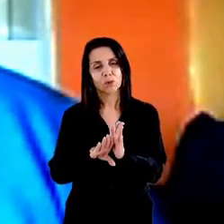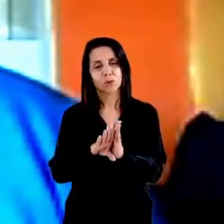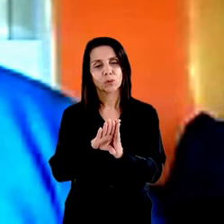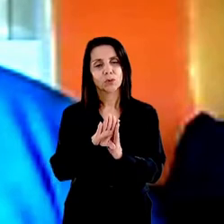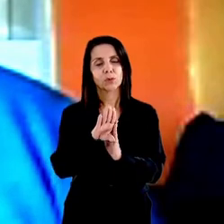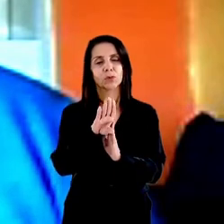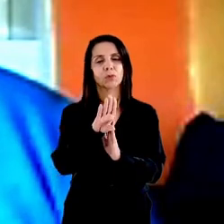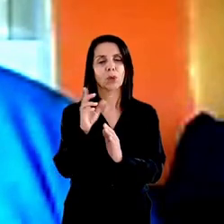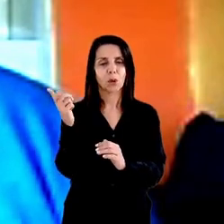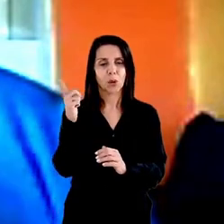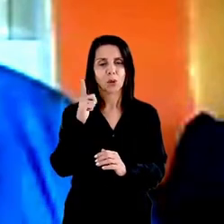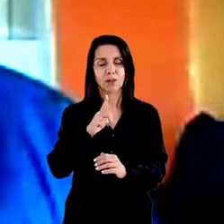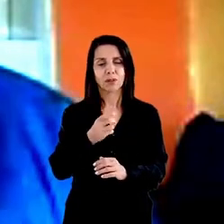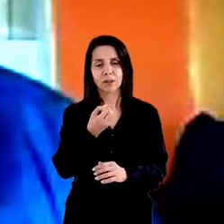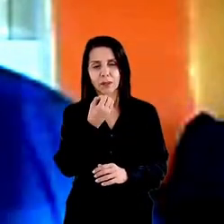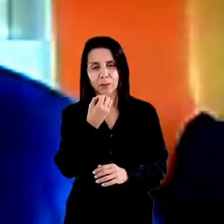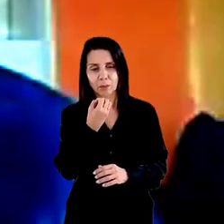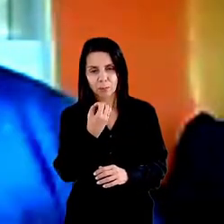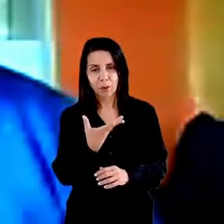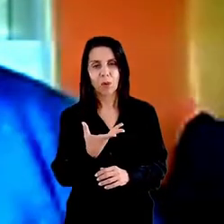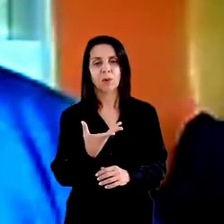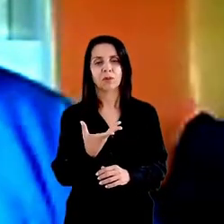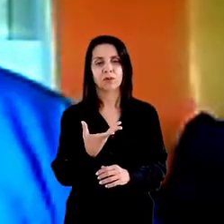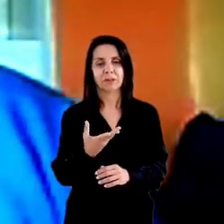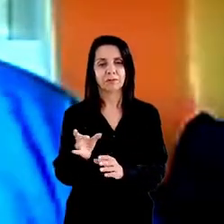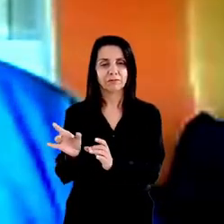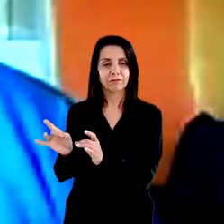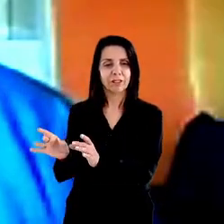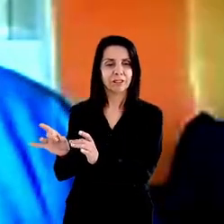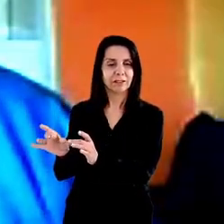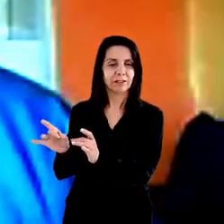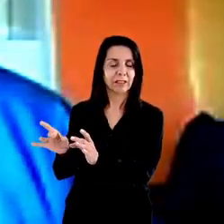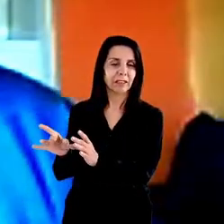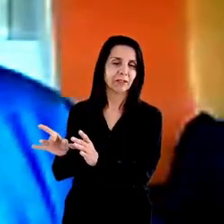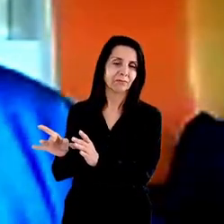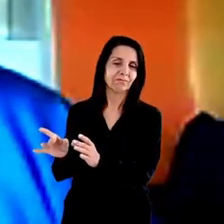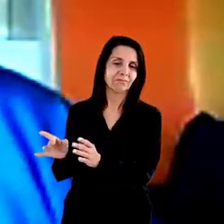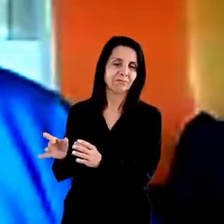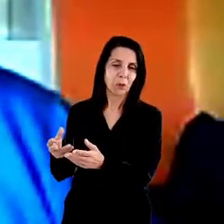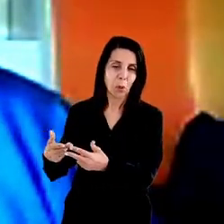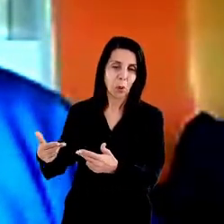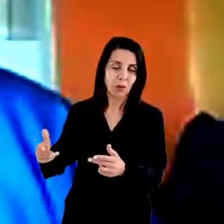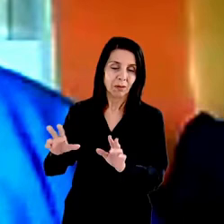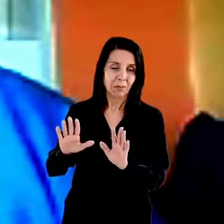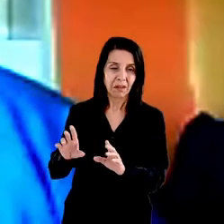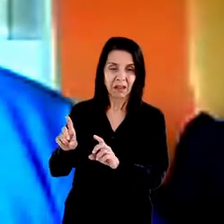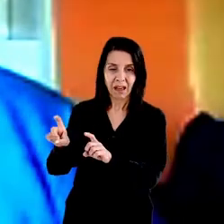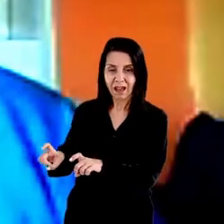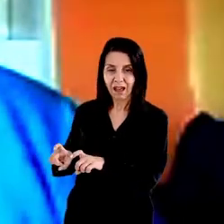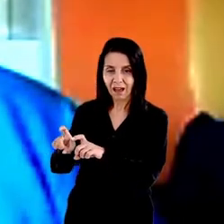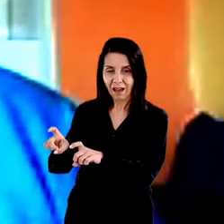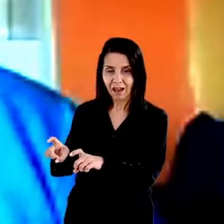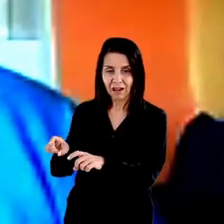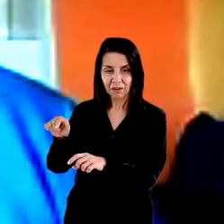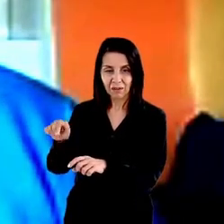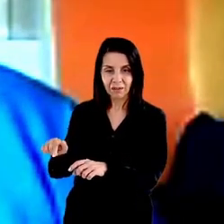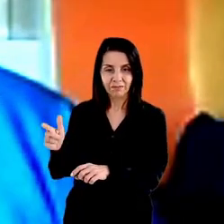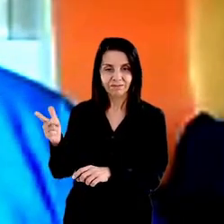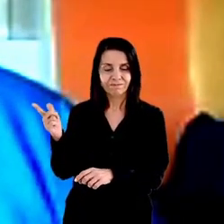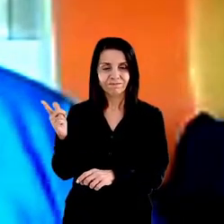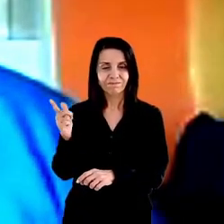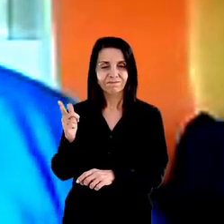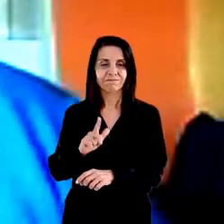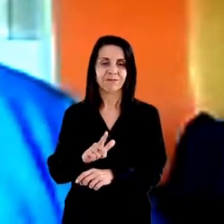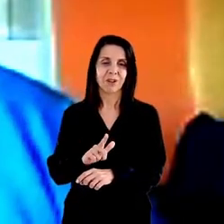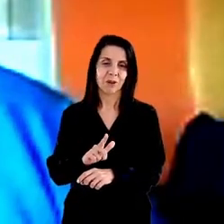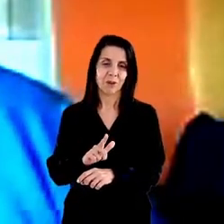de colheitadeiras, de tratores, vendendo com abundância, mas se esse agro não for capaz de superar, esse agro que se supera